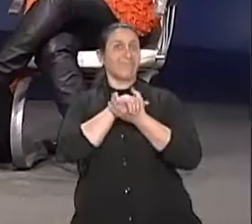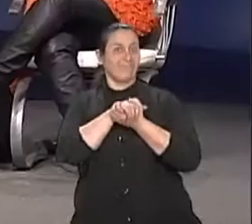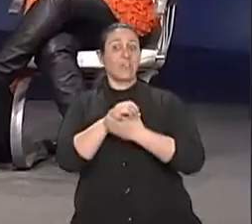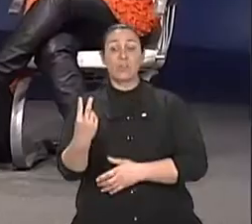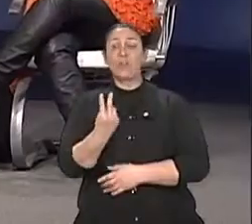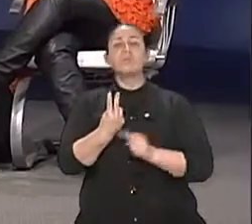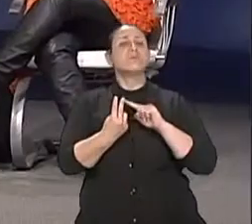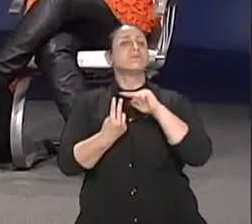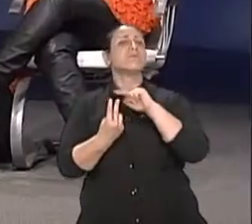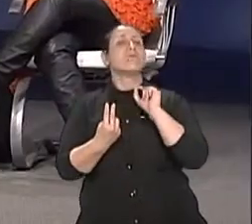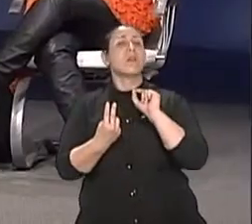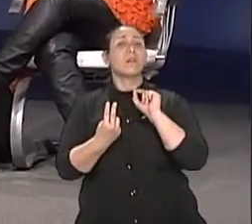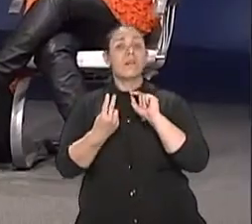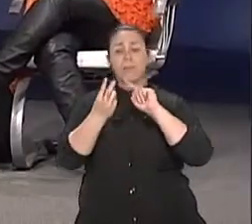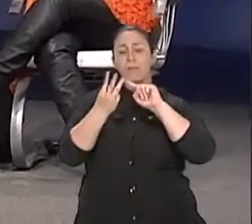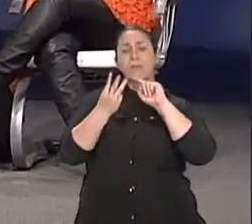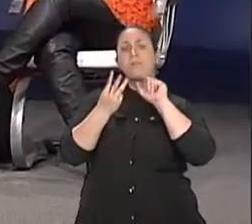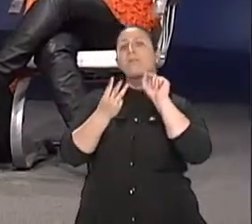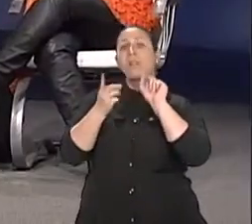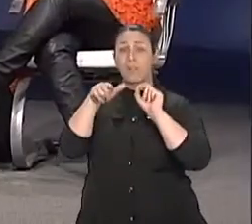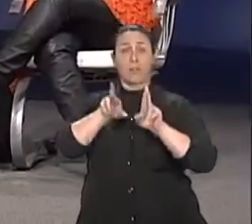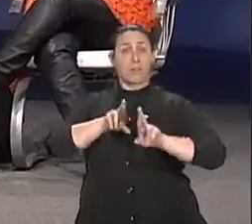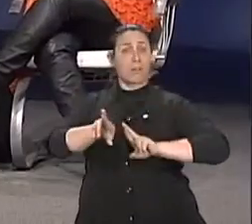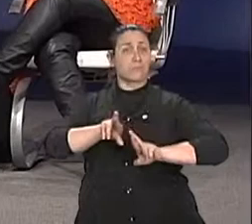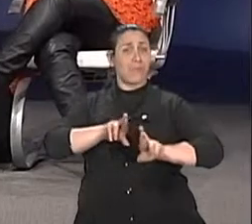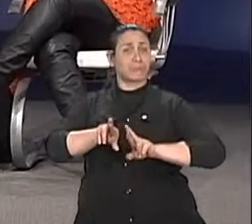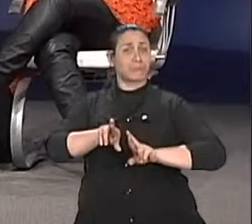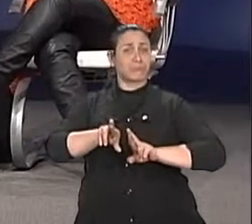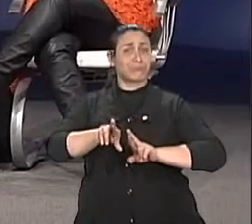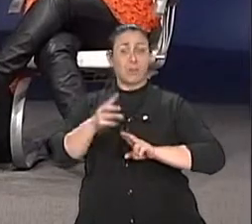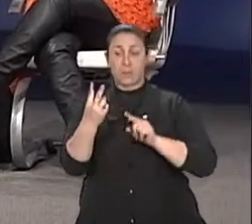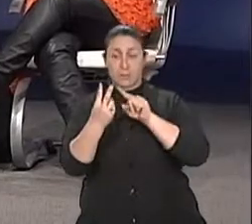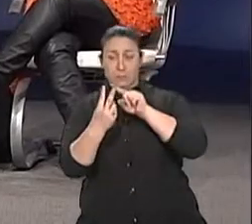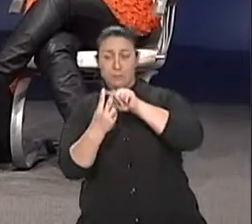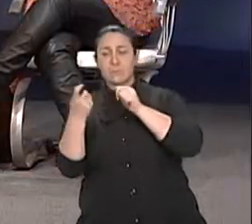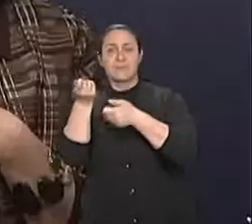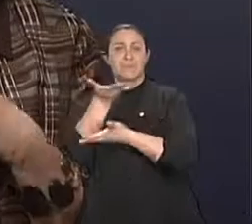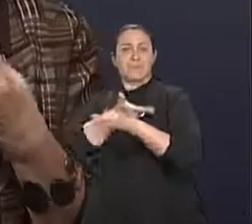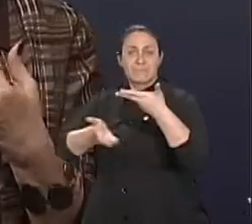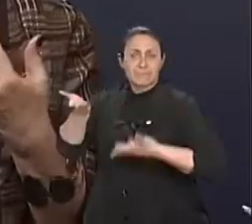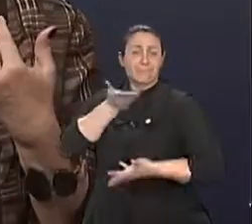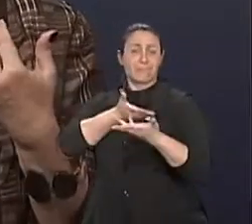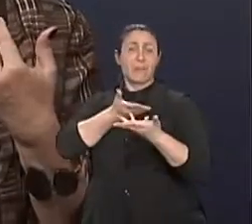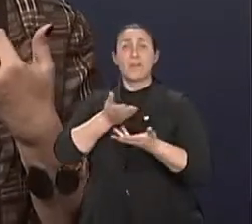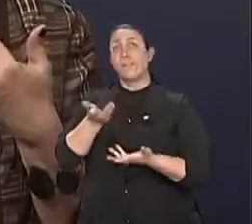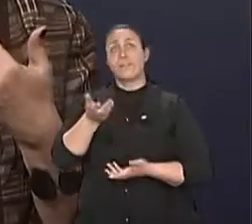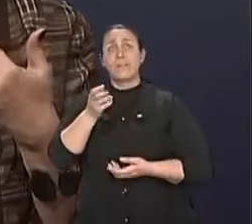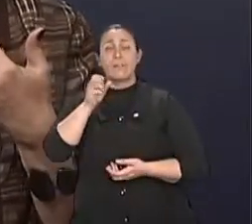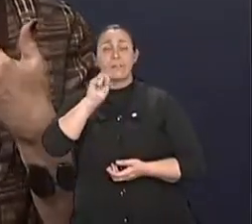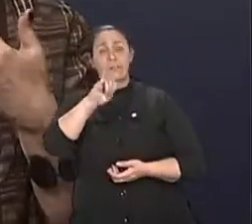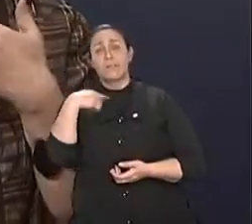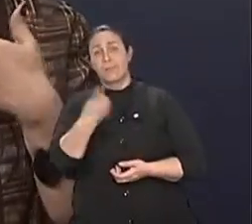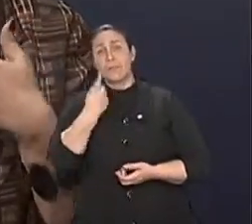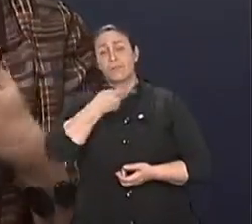relação que aqui fica só. Porque quando tu está com problemas e diz